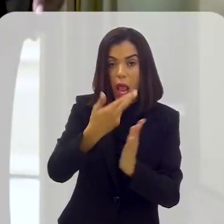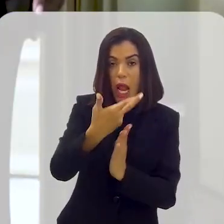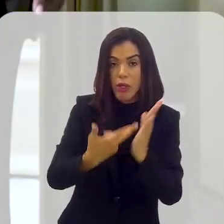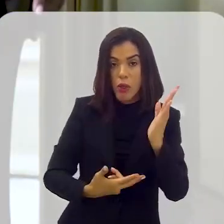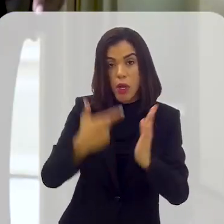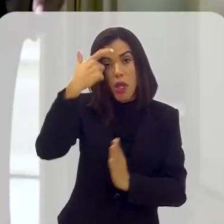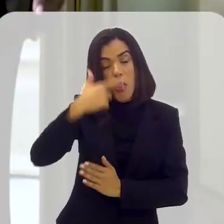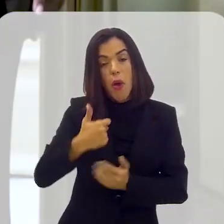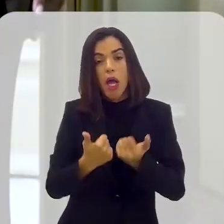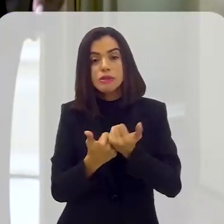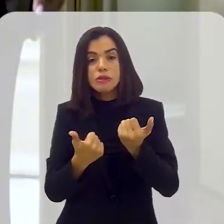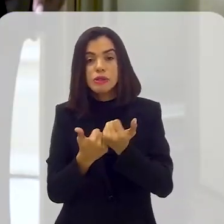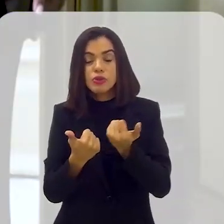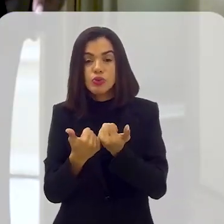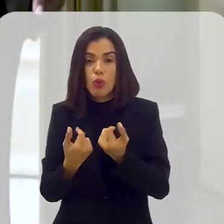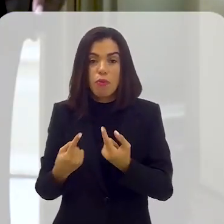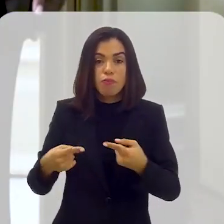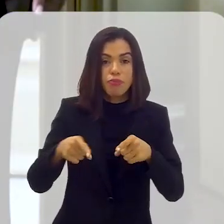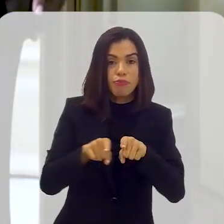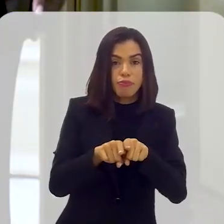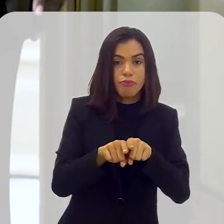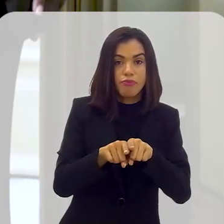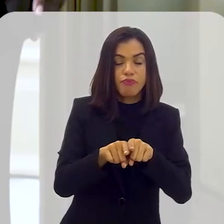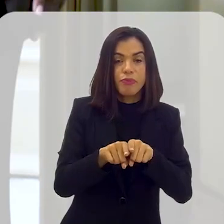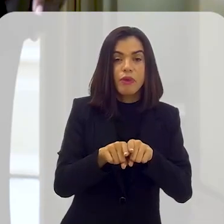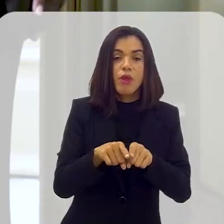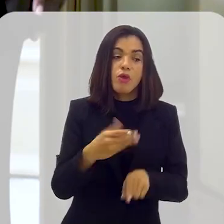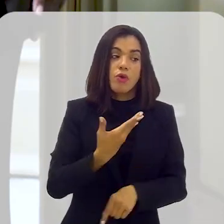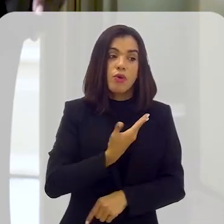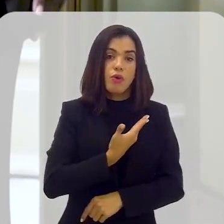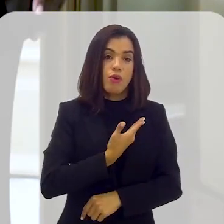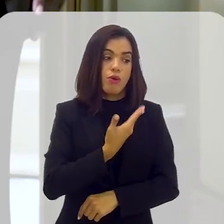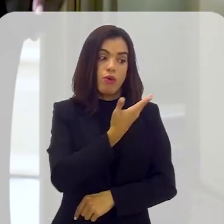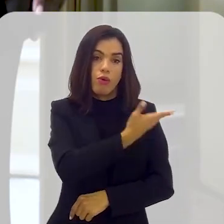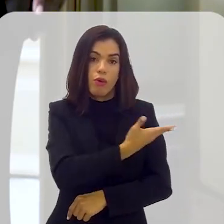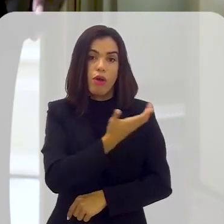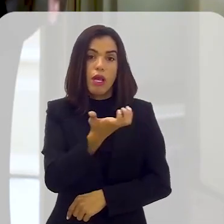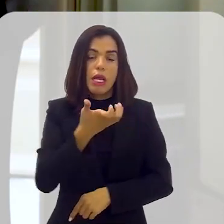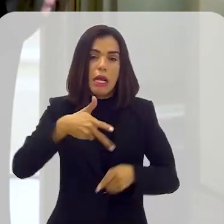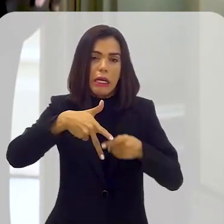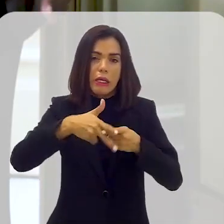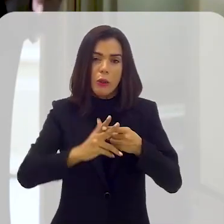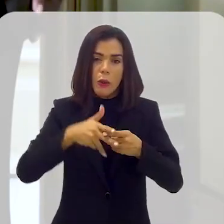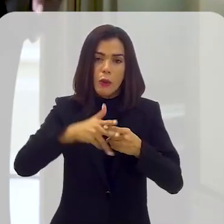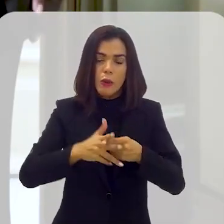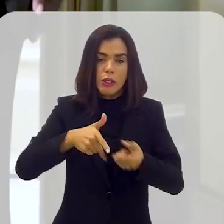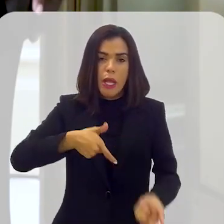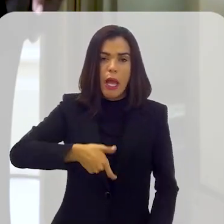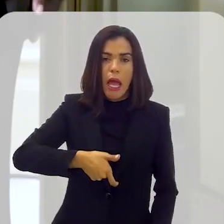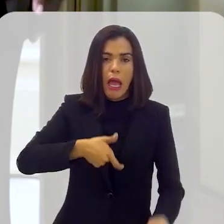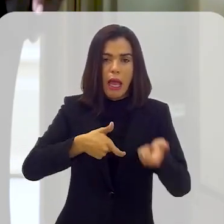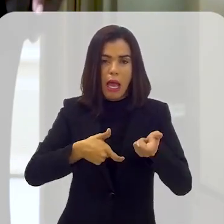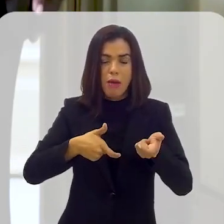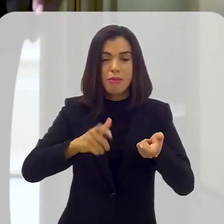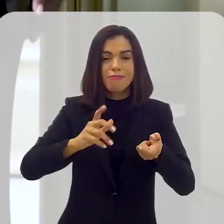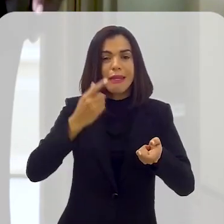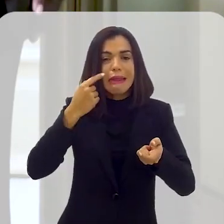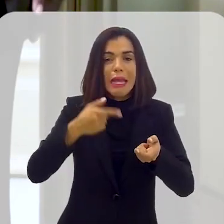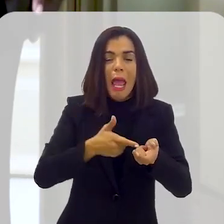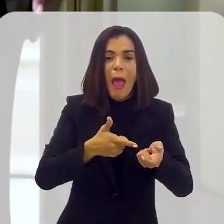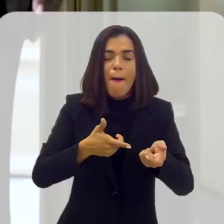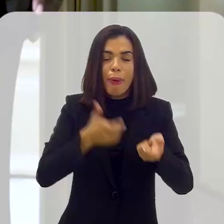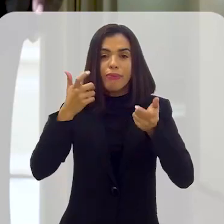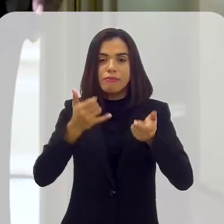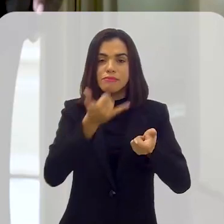na época, né, eu era assessor adjunto do diretor. E o colega queria consertar, e lamentavelmente